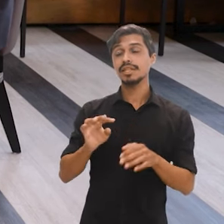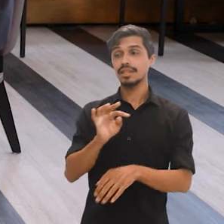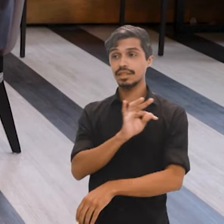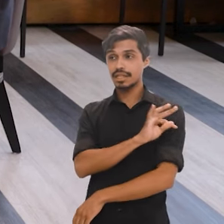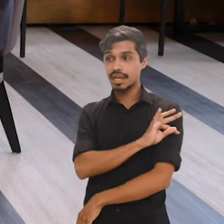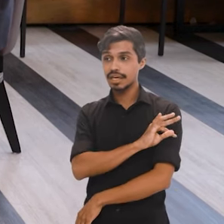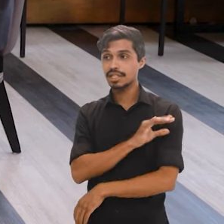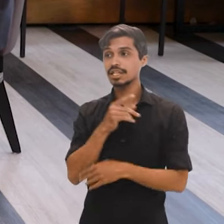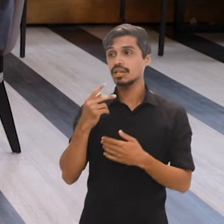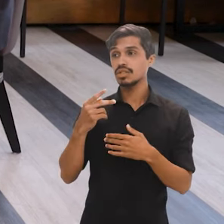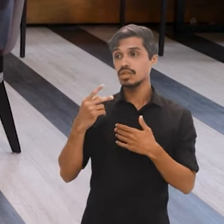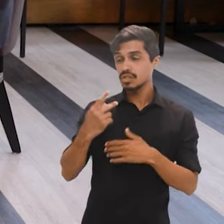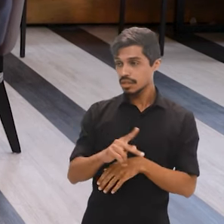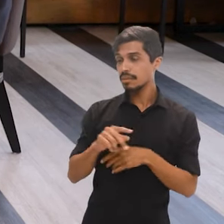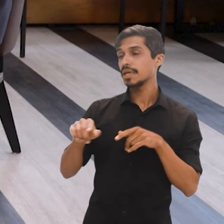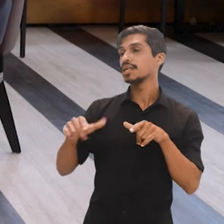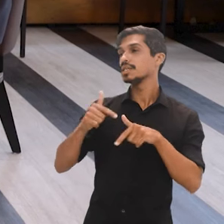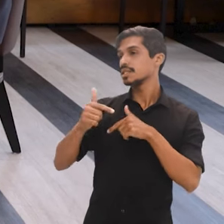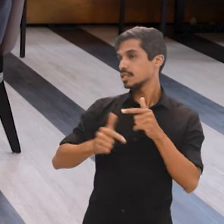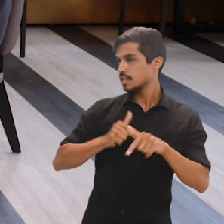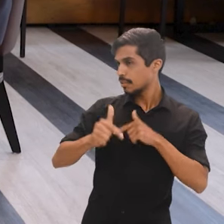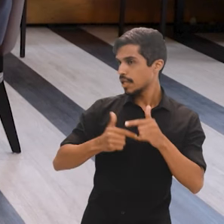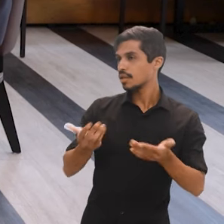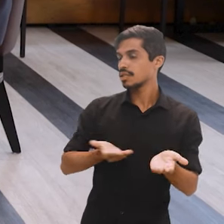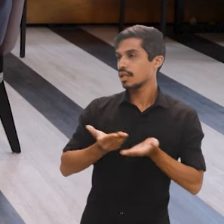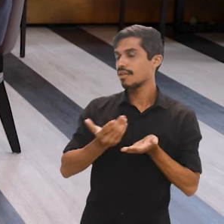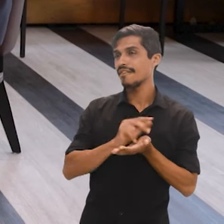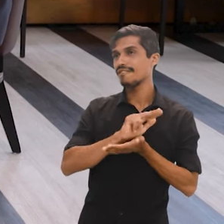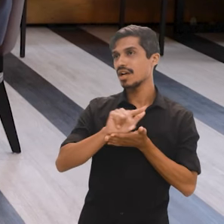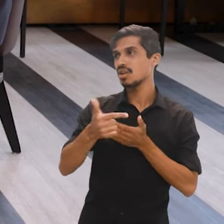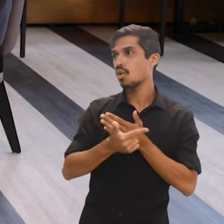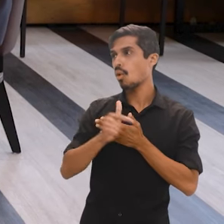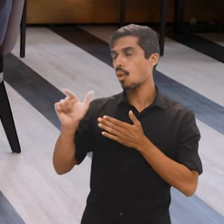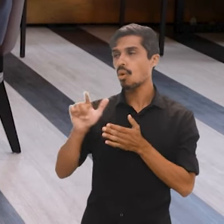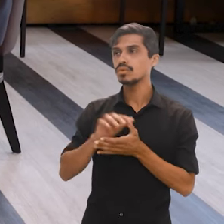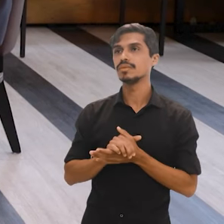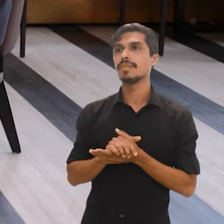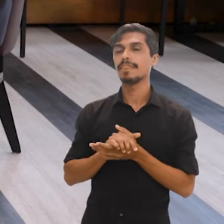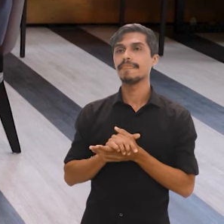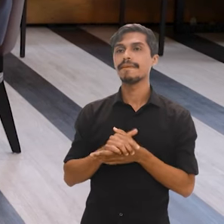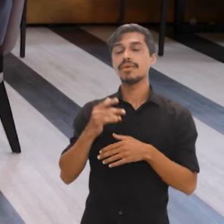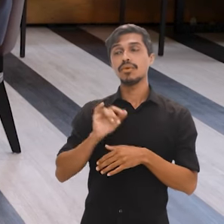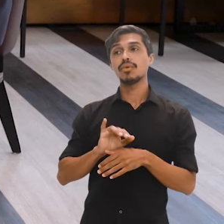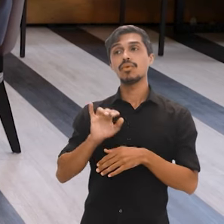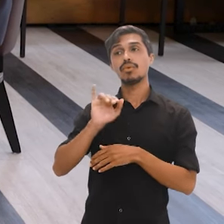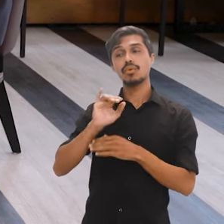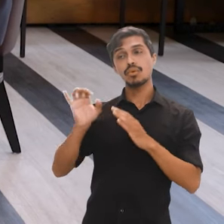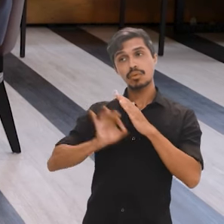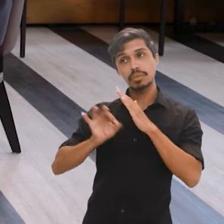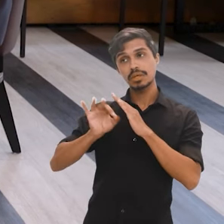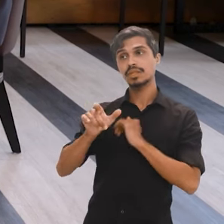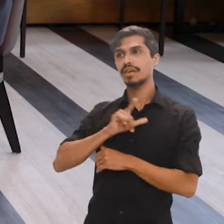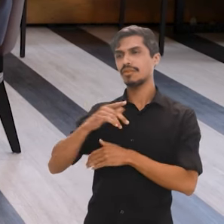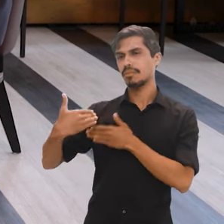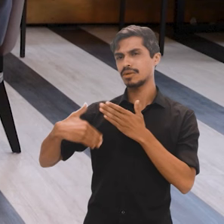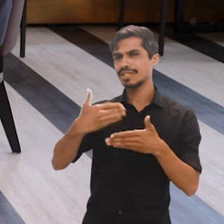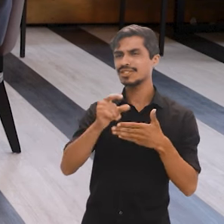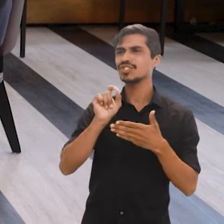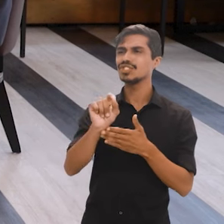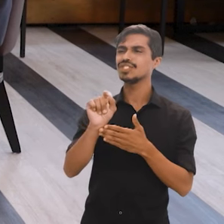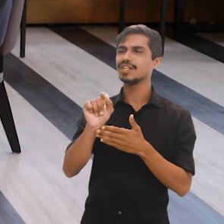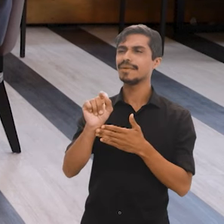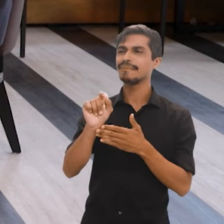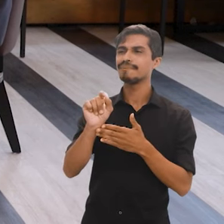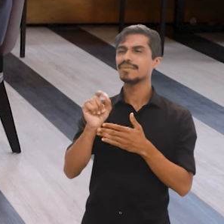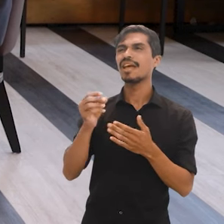os servidores, assim como alguns outros vários órgãos públicos, o IBGE também passou por um processo de